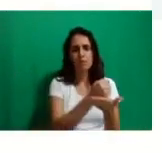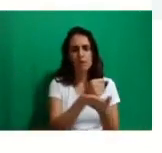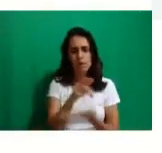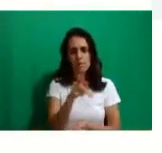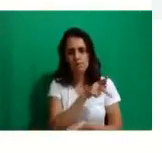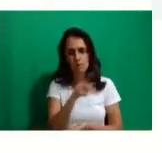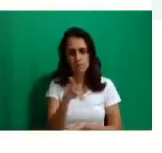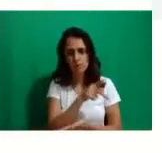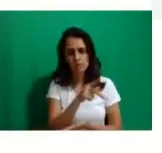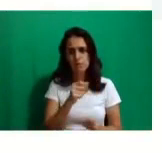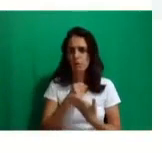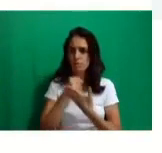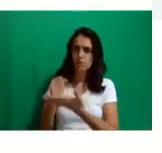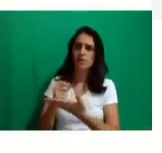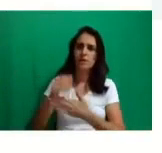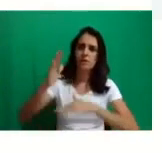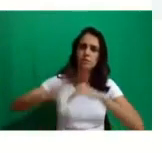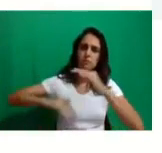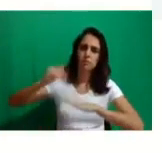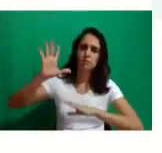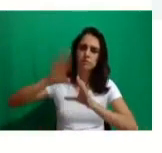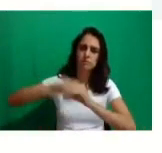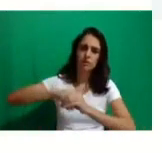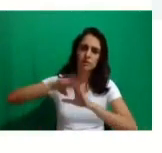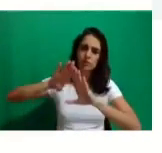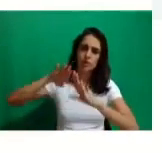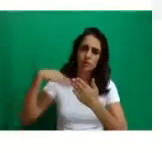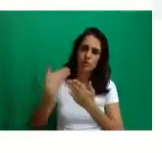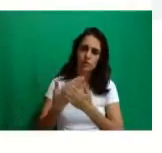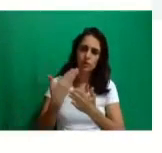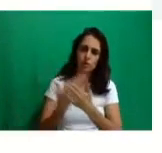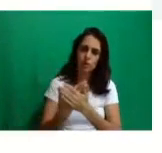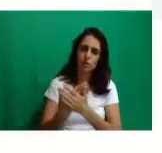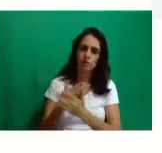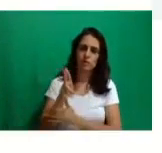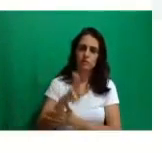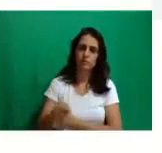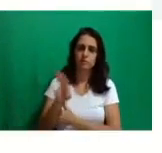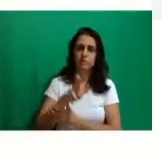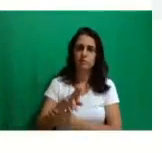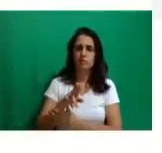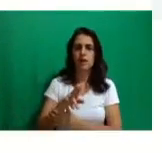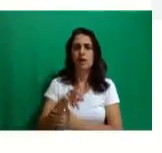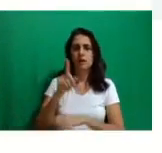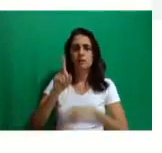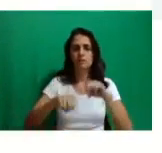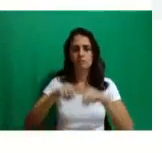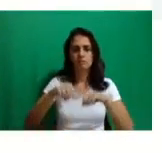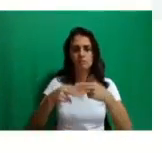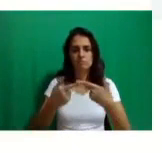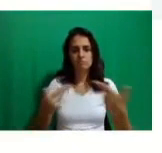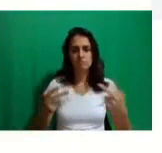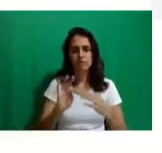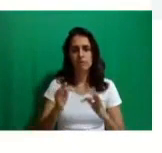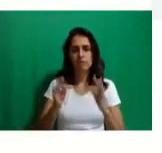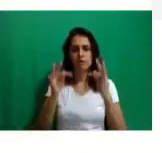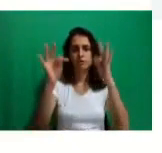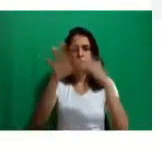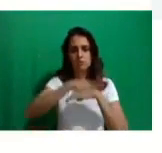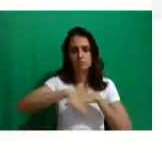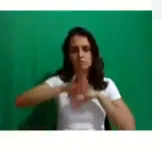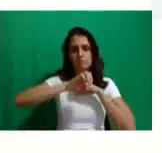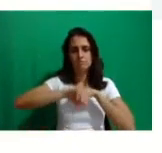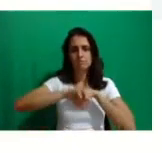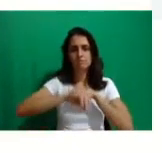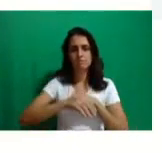os profissionais da escola no uso dos multimeios didáticos, as tecnologias voltadas para a educação. Tá